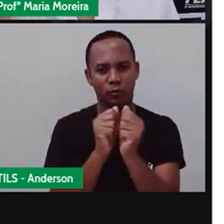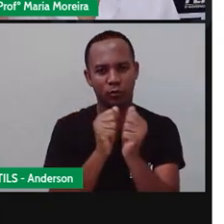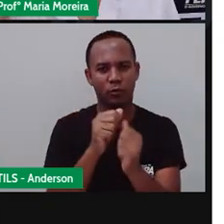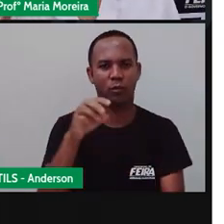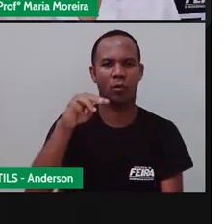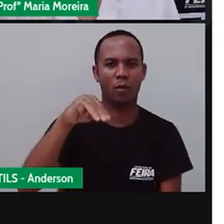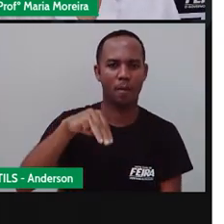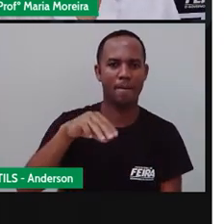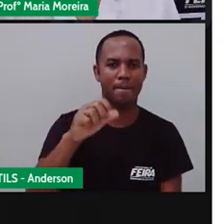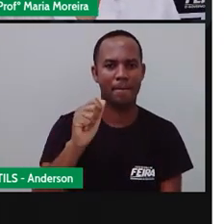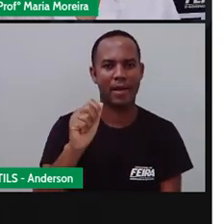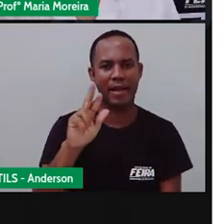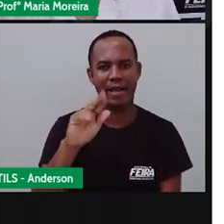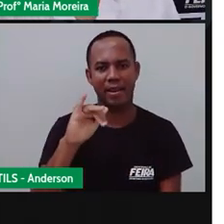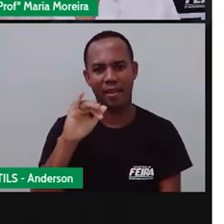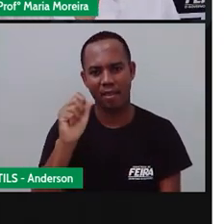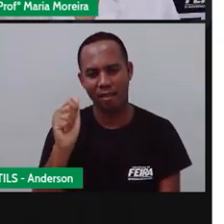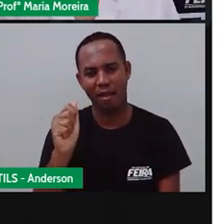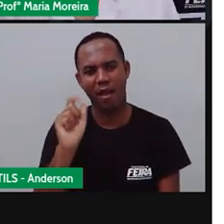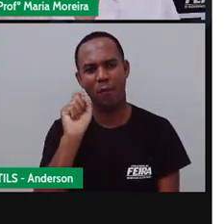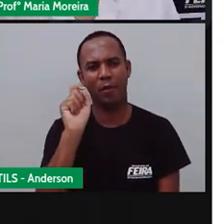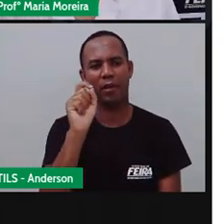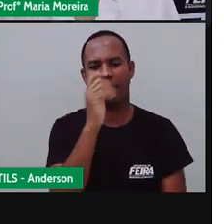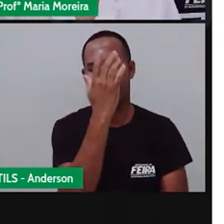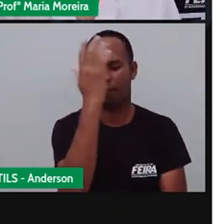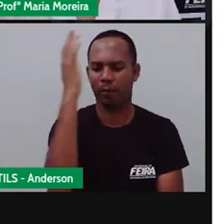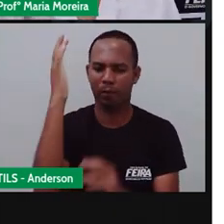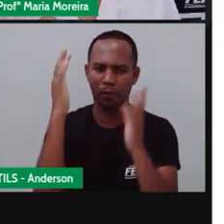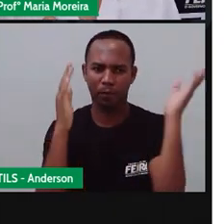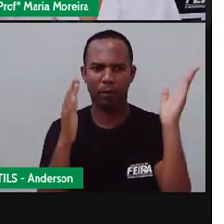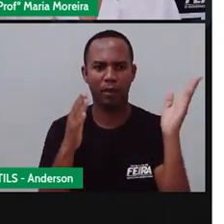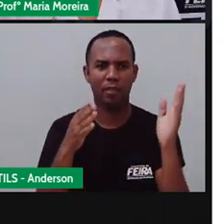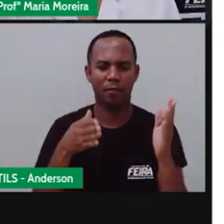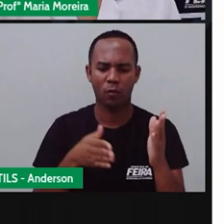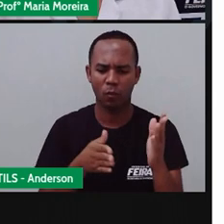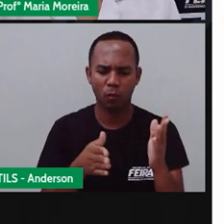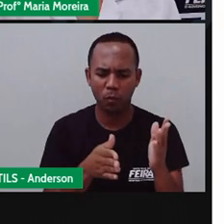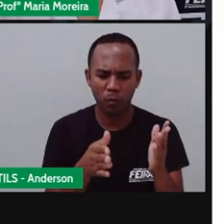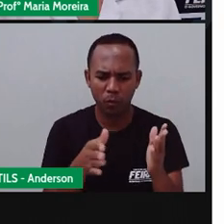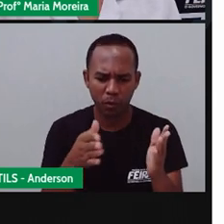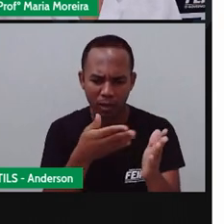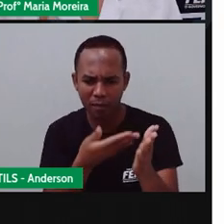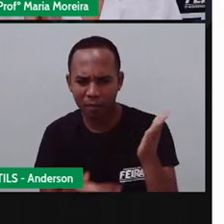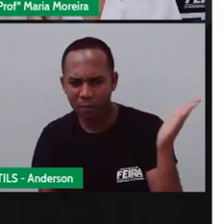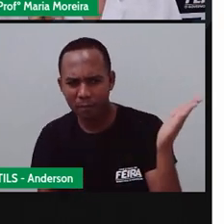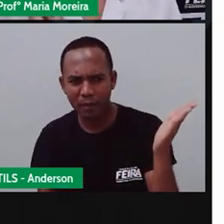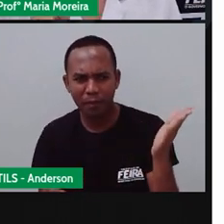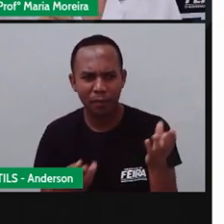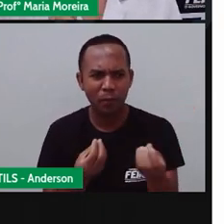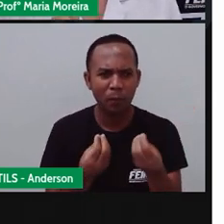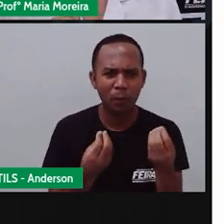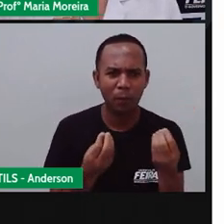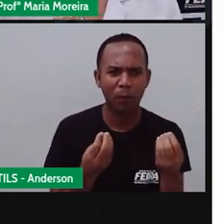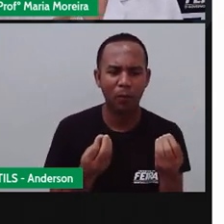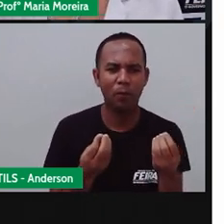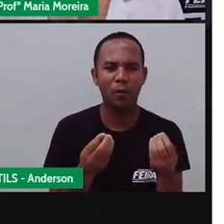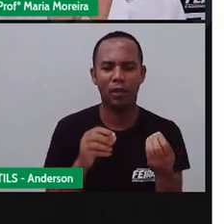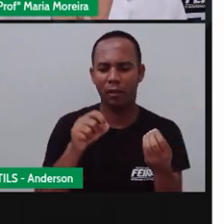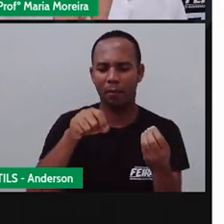João e Maria tentam marcar o caminho aí com migalhas de milho. Mas a minha pergunta para vocês era, e se João